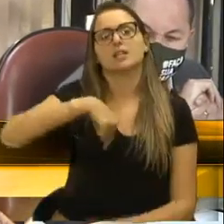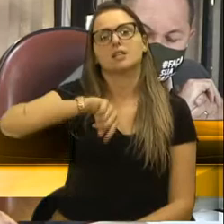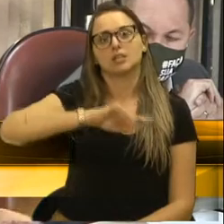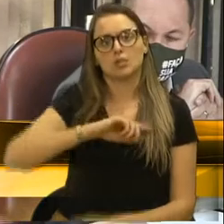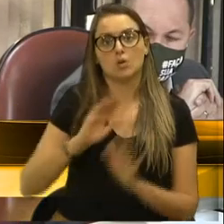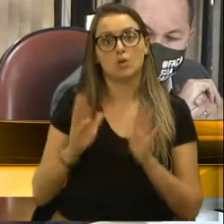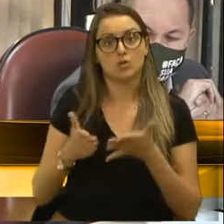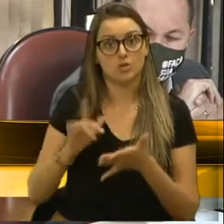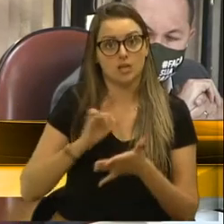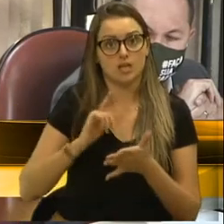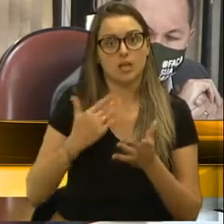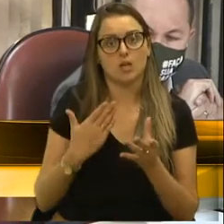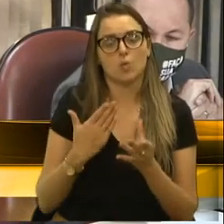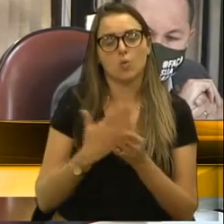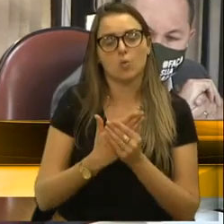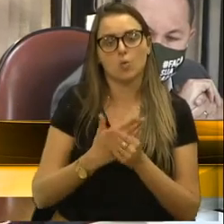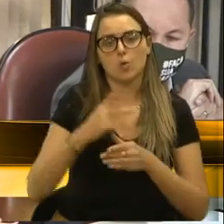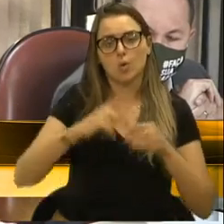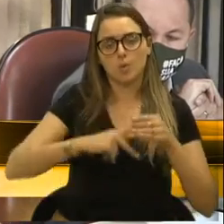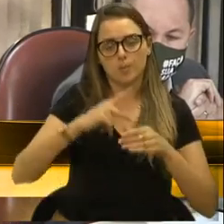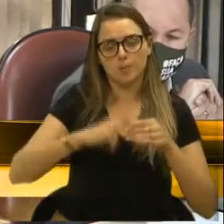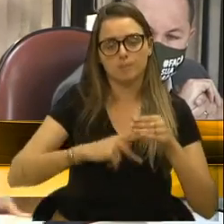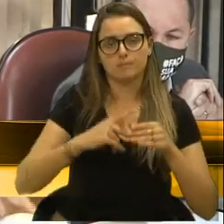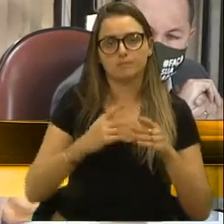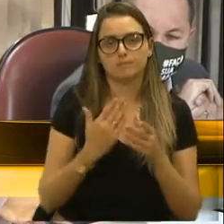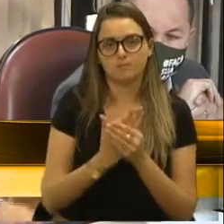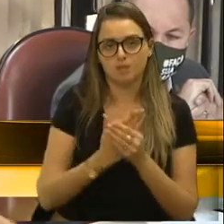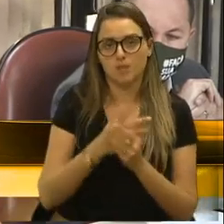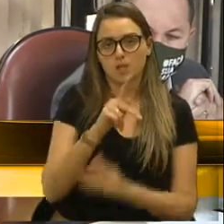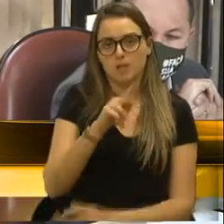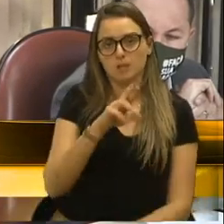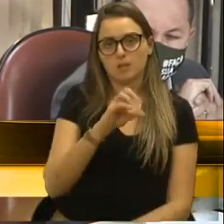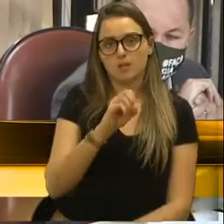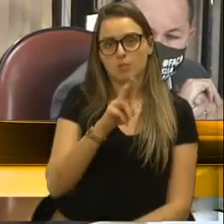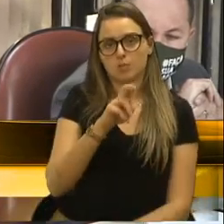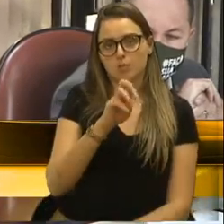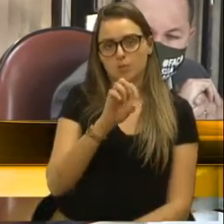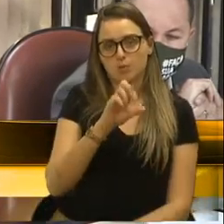processo, ajuizado pelo Procurador da República.